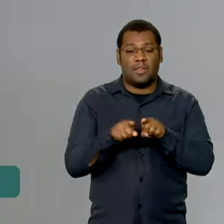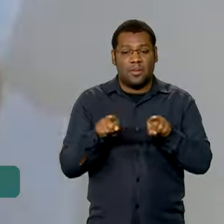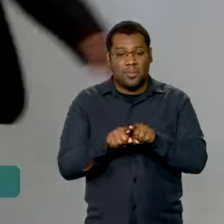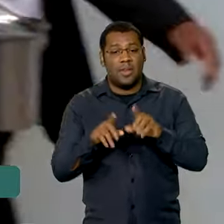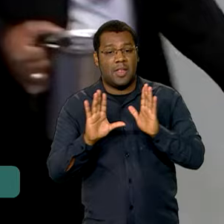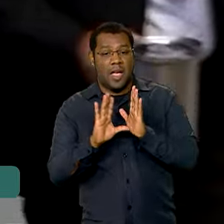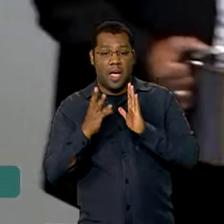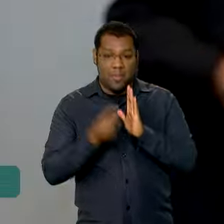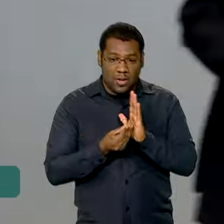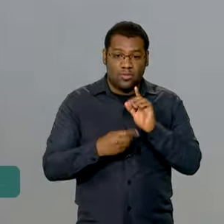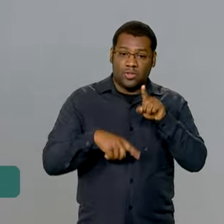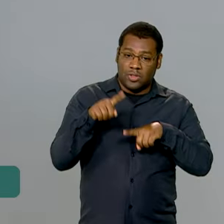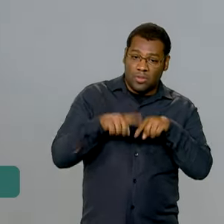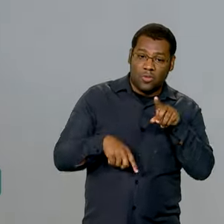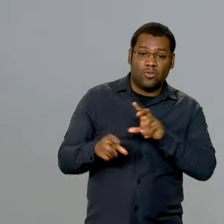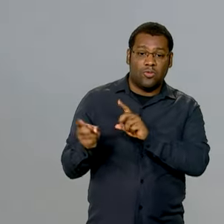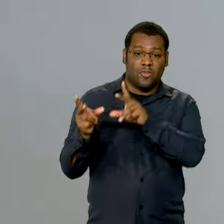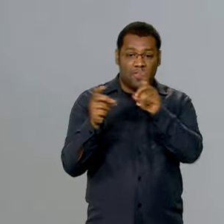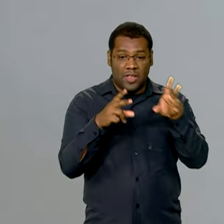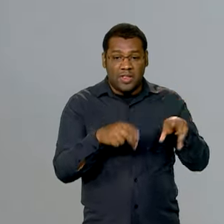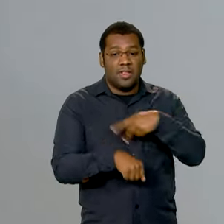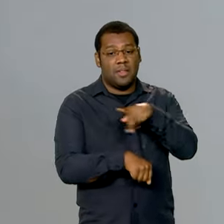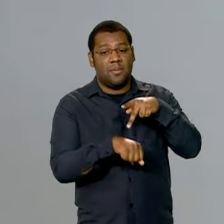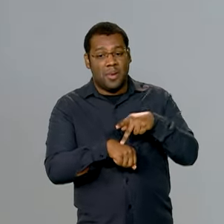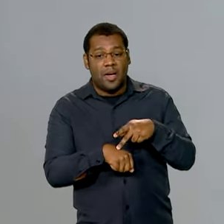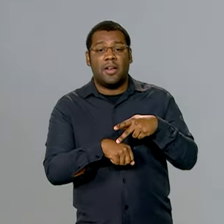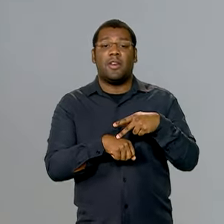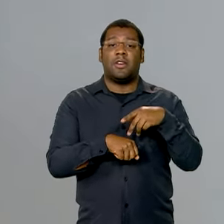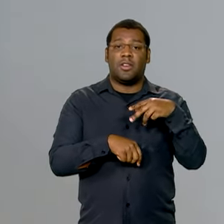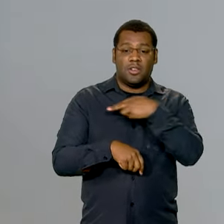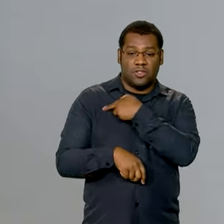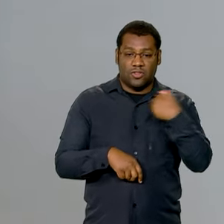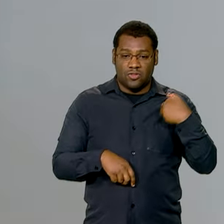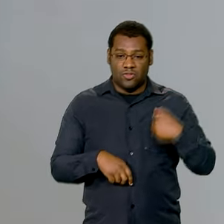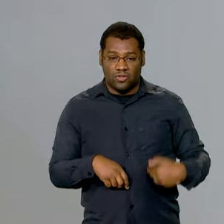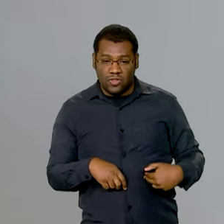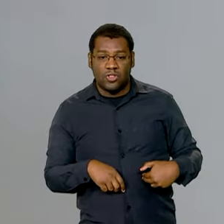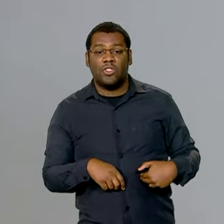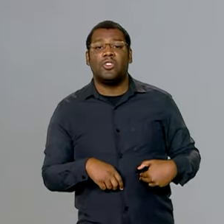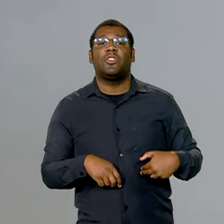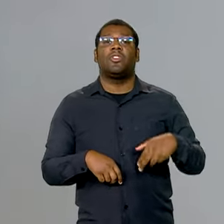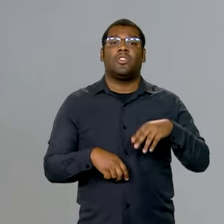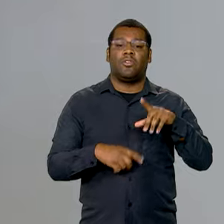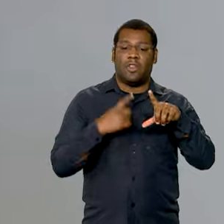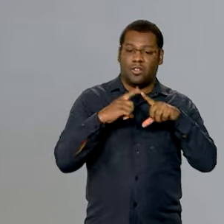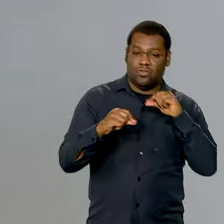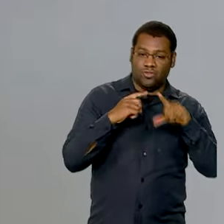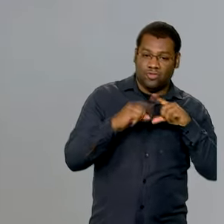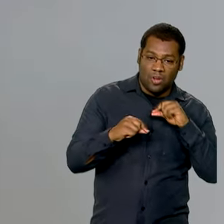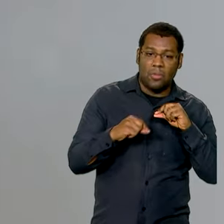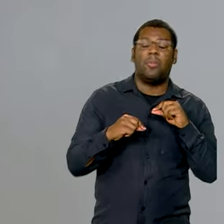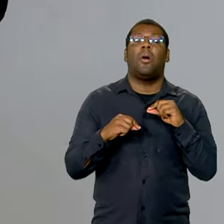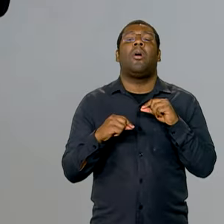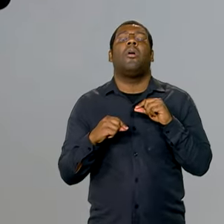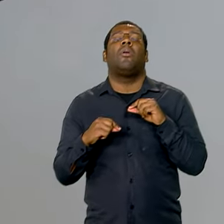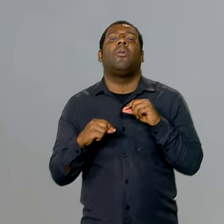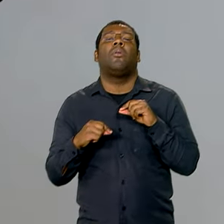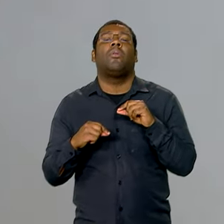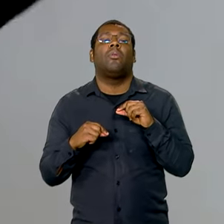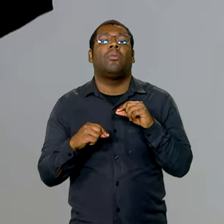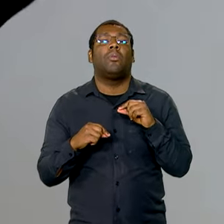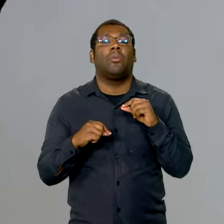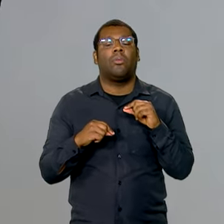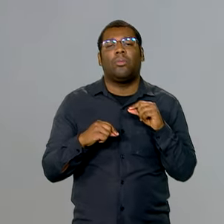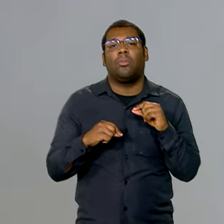Há 15 anos atrás, nós podíamos que falar que era sonho distante. Eu quero mostrar com dados o quanto nós